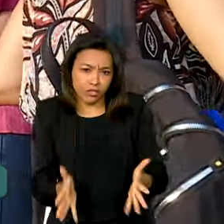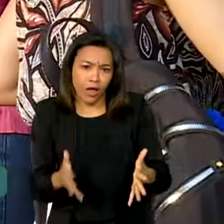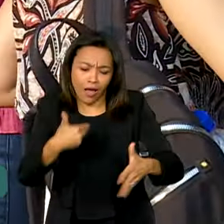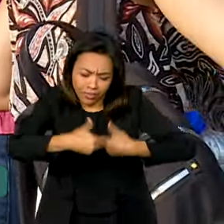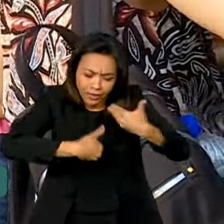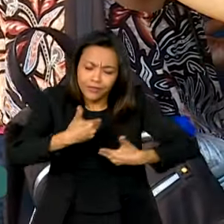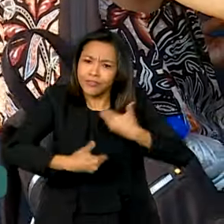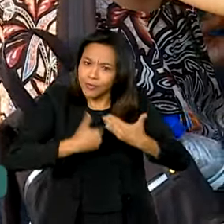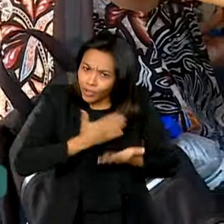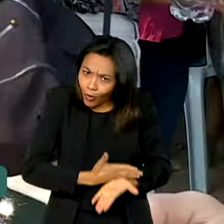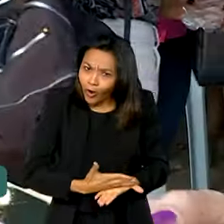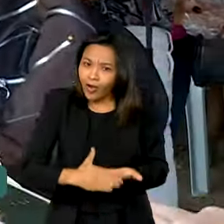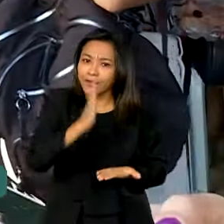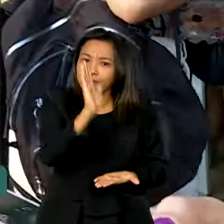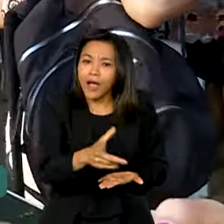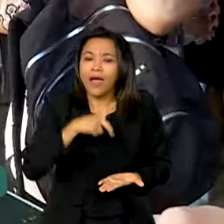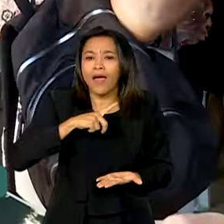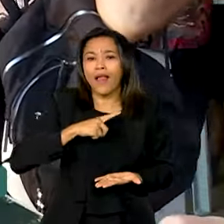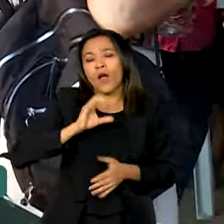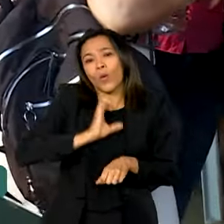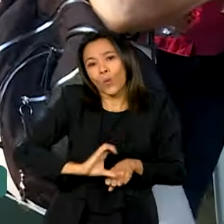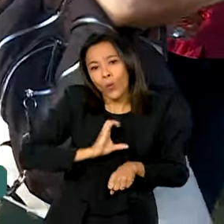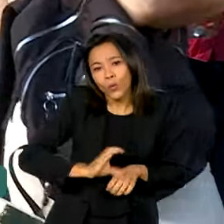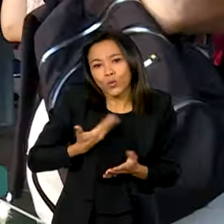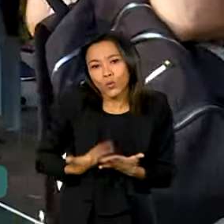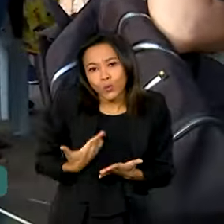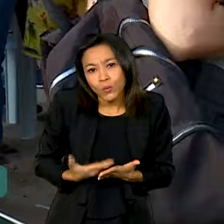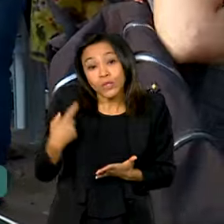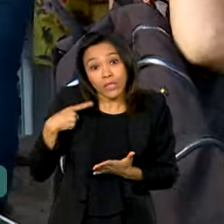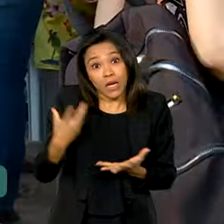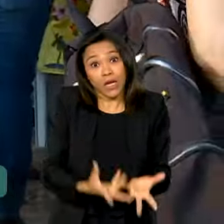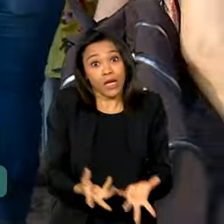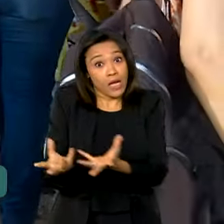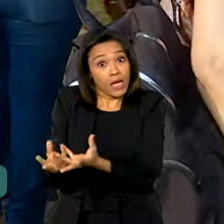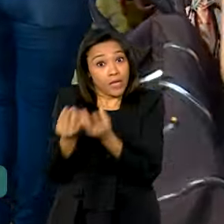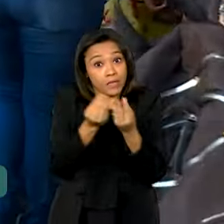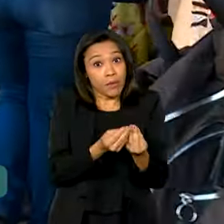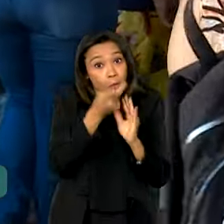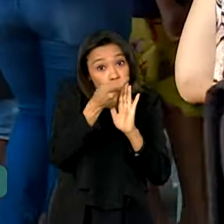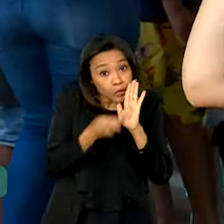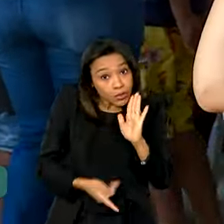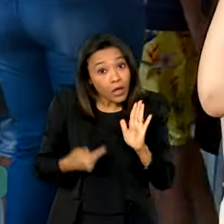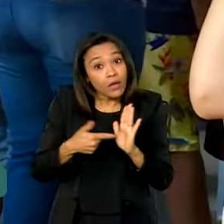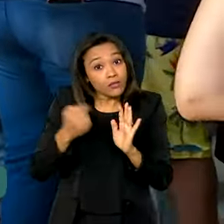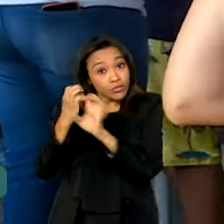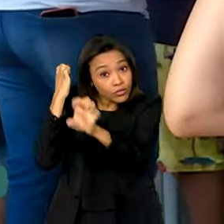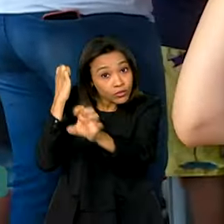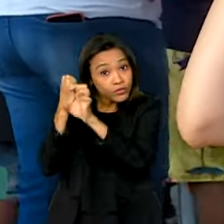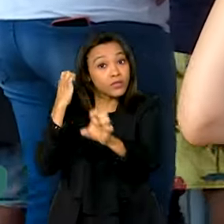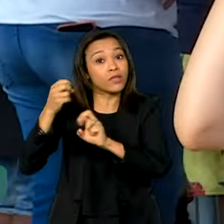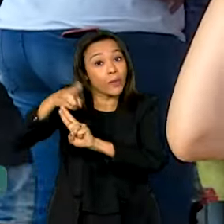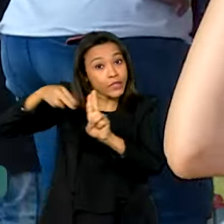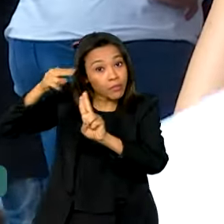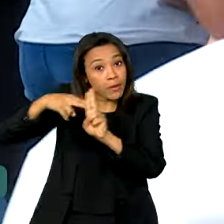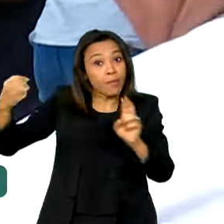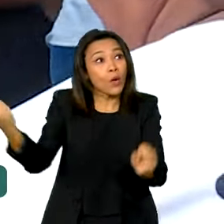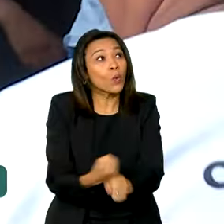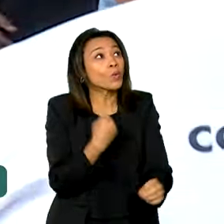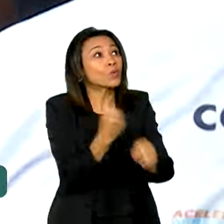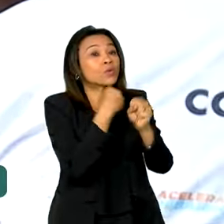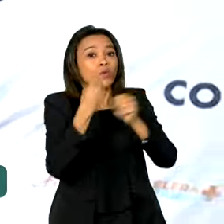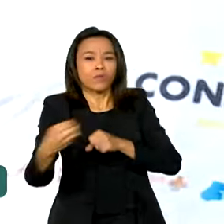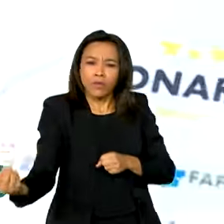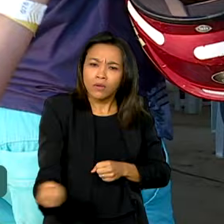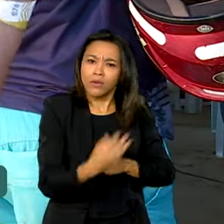atendida e, além de fazer cursos, recebeu um projeto de engenheiros da UNB para construir uma nova casa